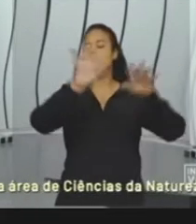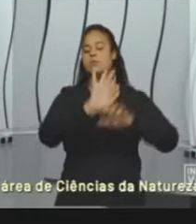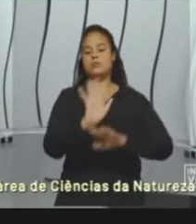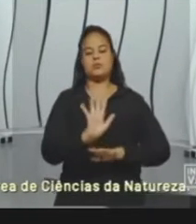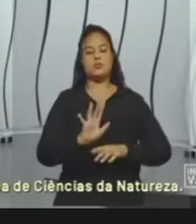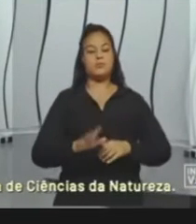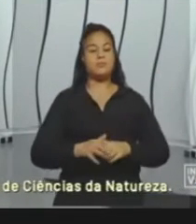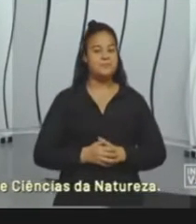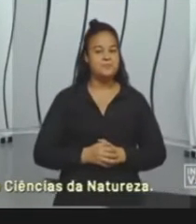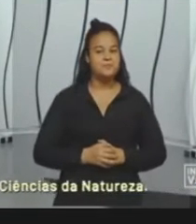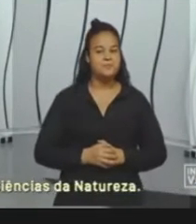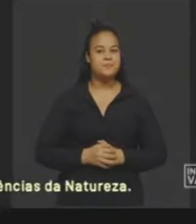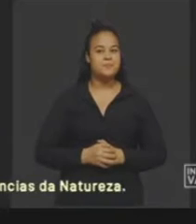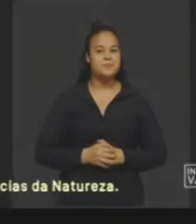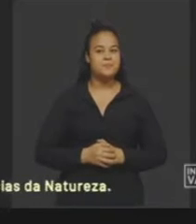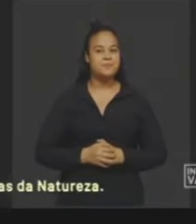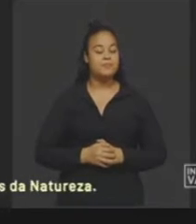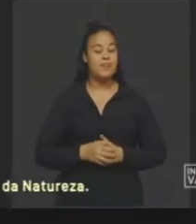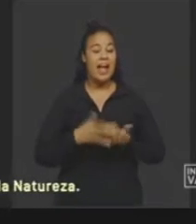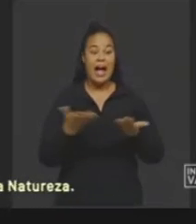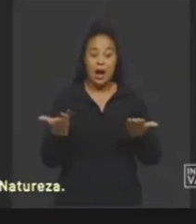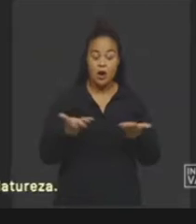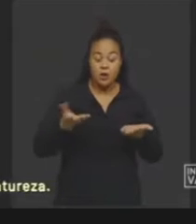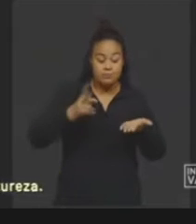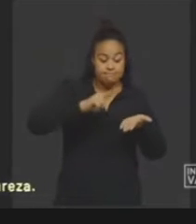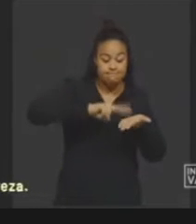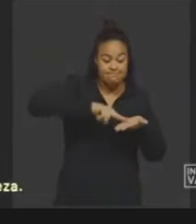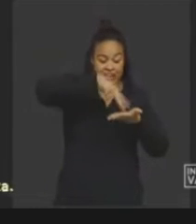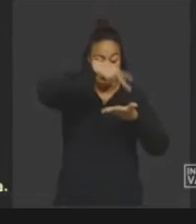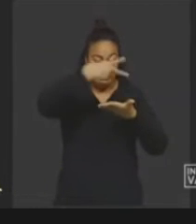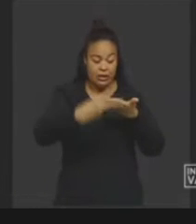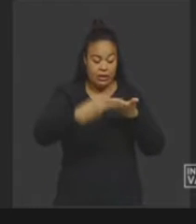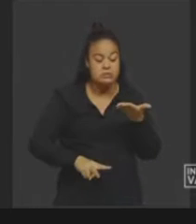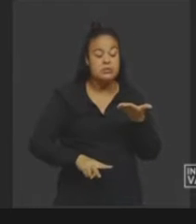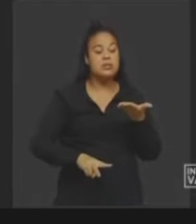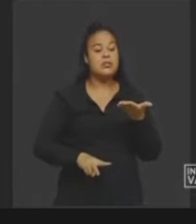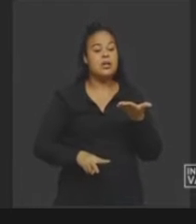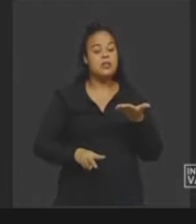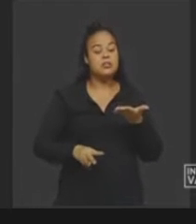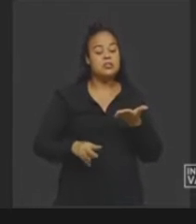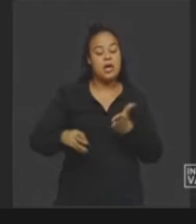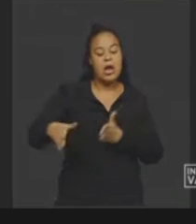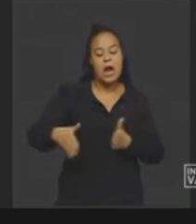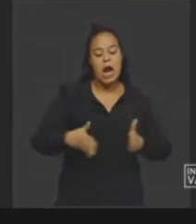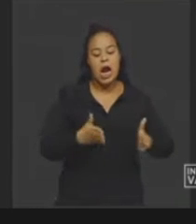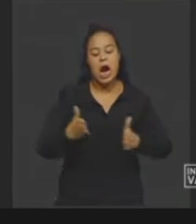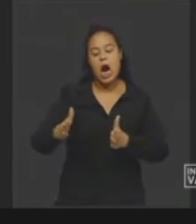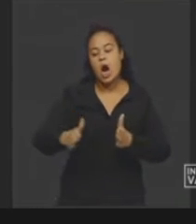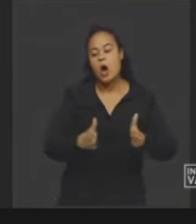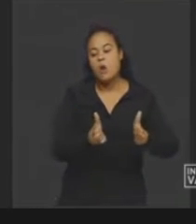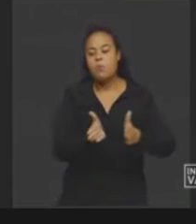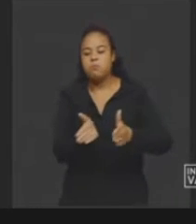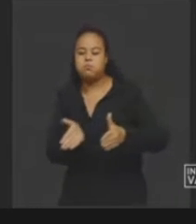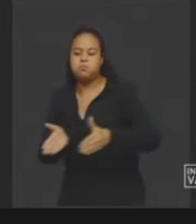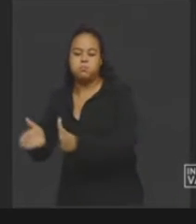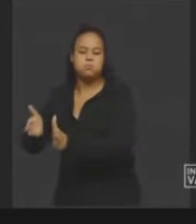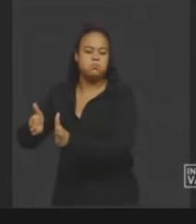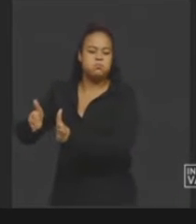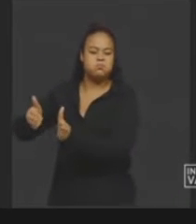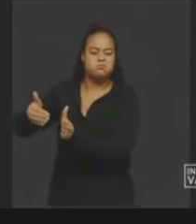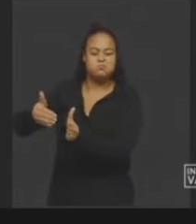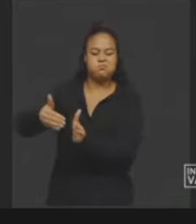energia hídrica. Uma delas é o desvio de rios. E, certamente, o desvio de rios